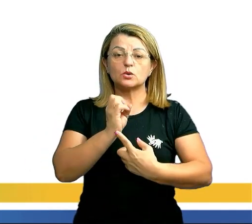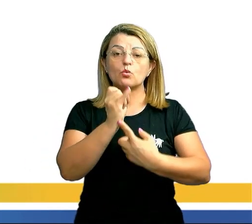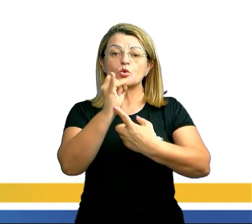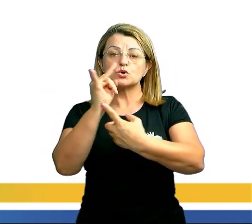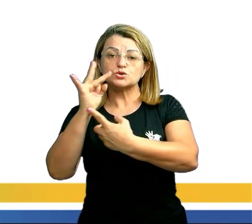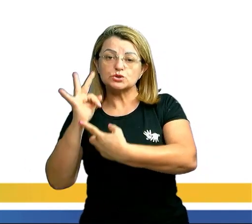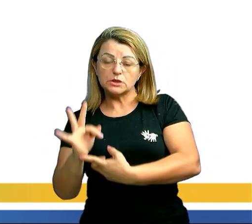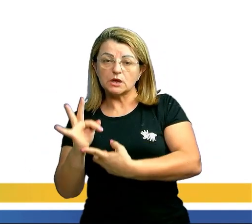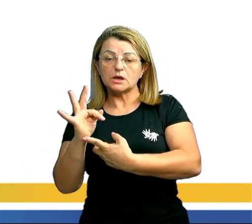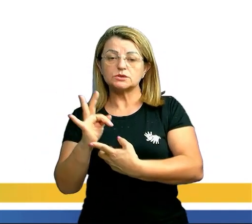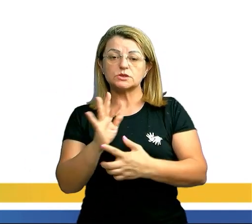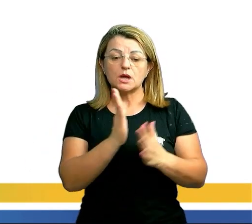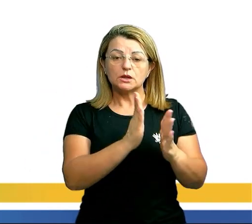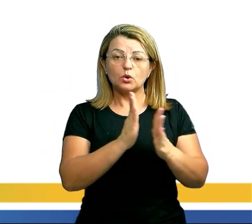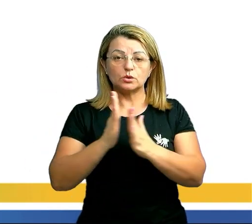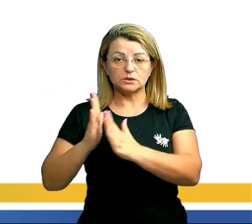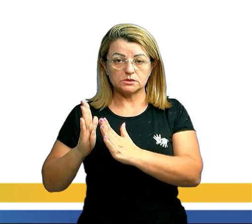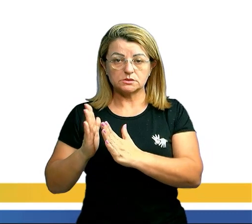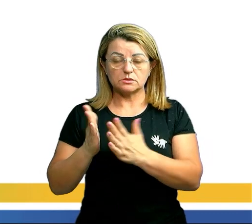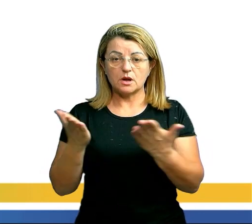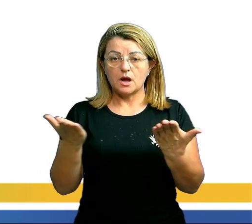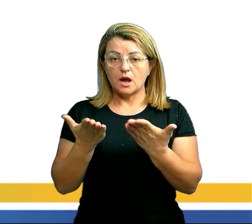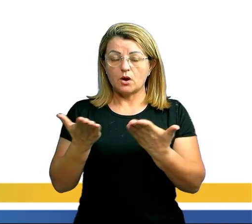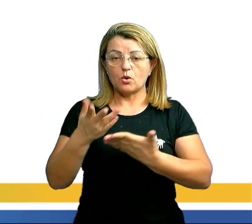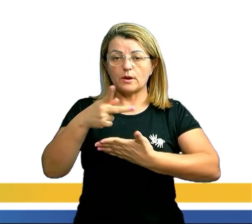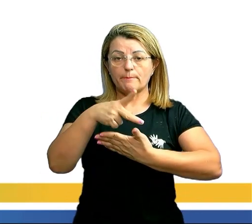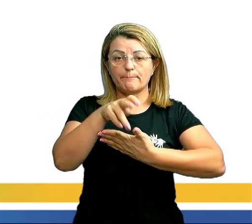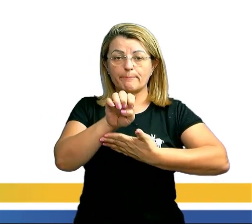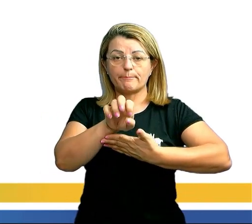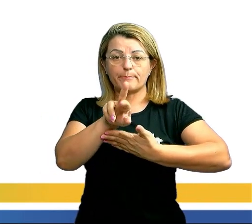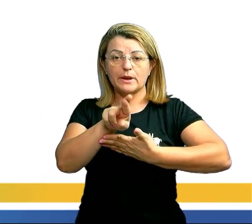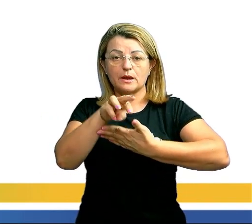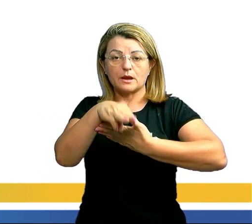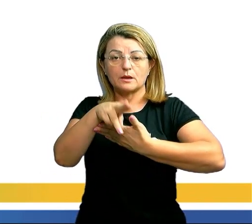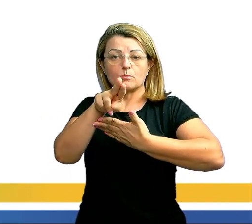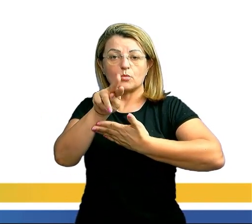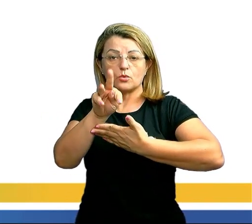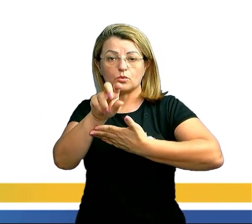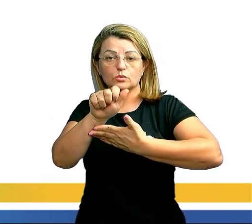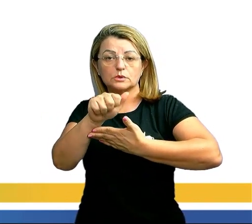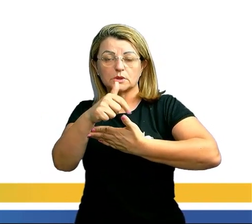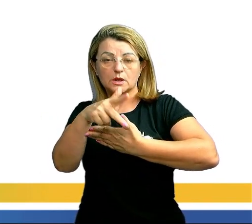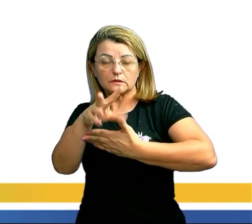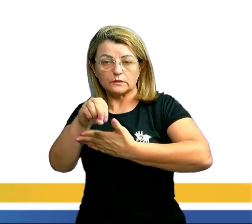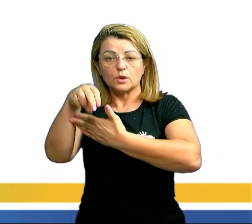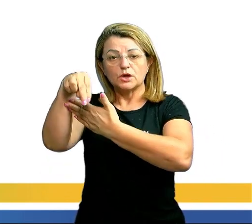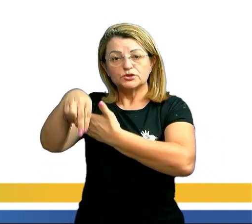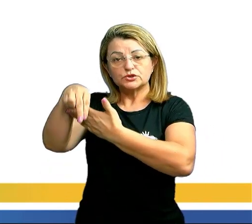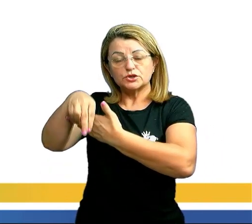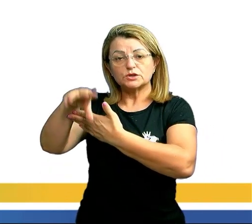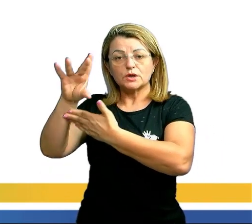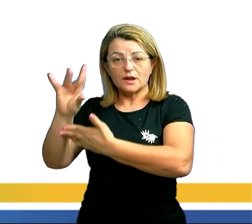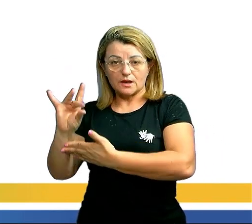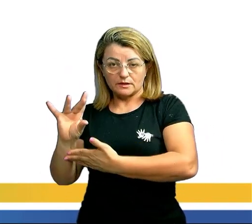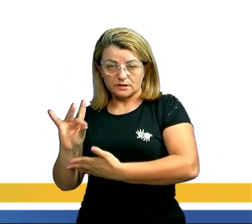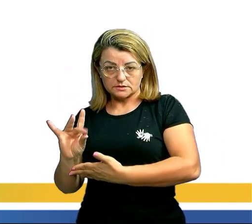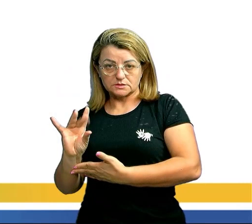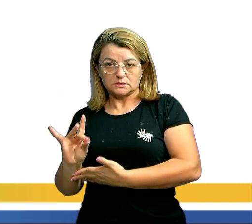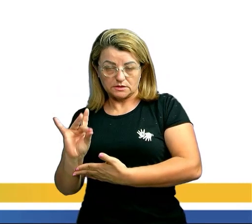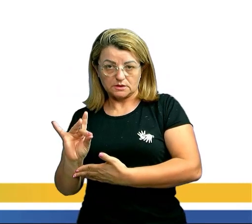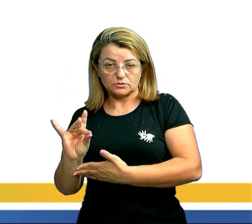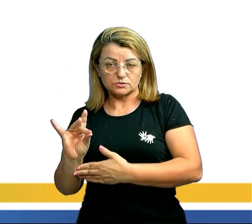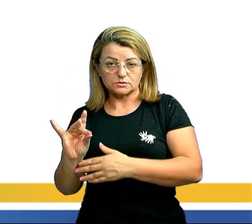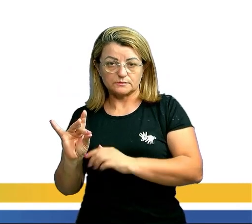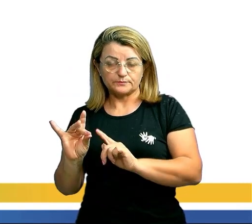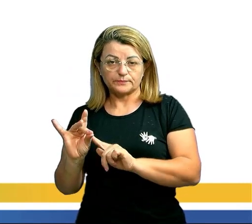ordenações. Então, eu vou chamar aqui permutação de N elementos, tá? A fórmula que é permutação de